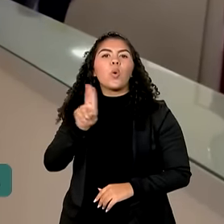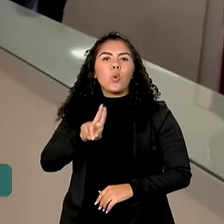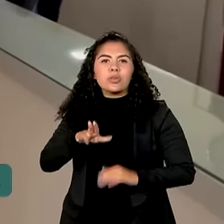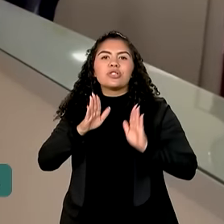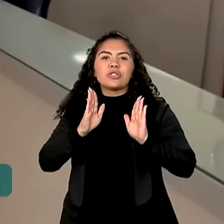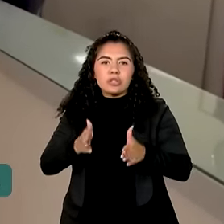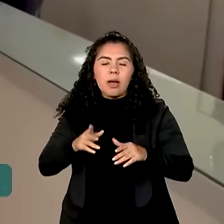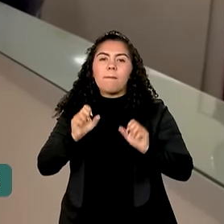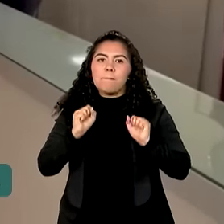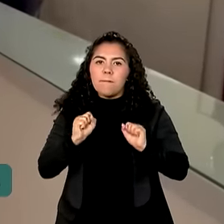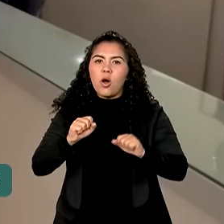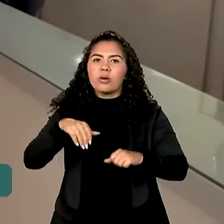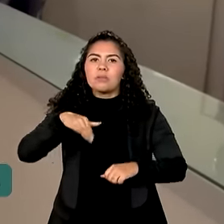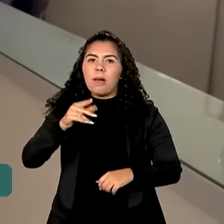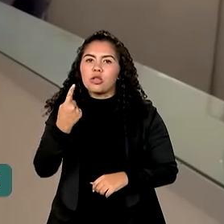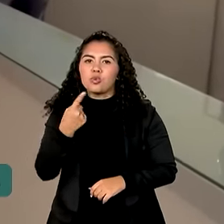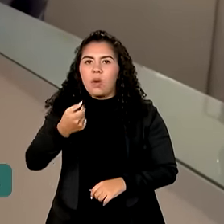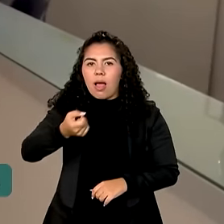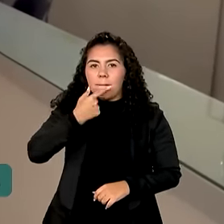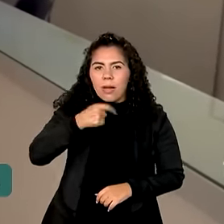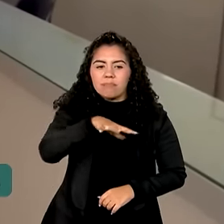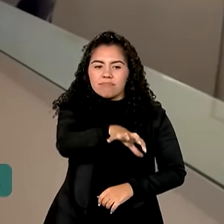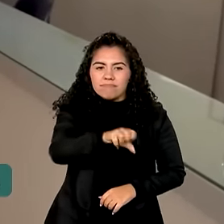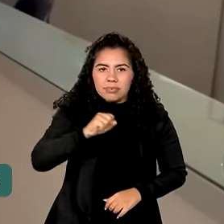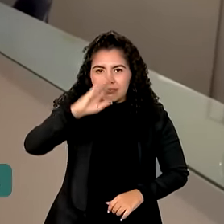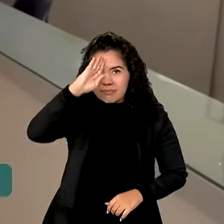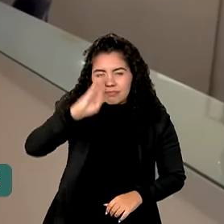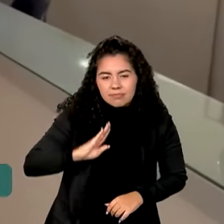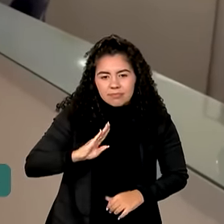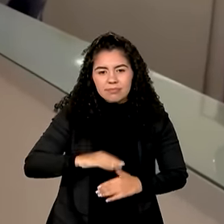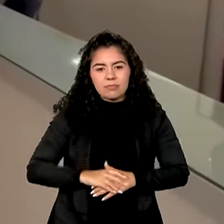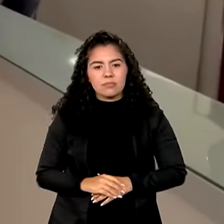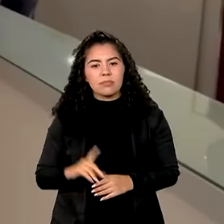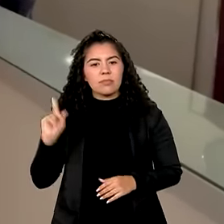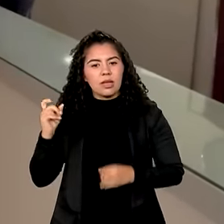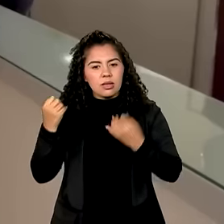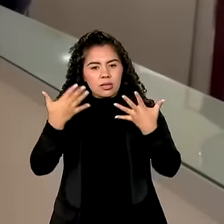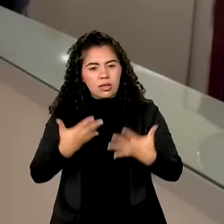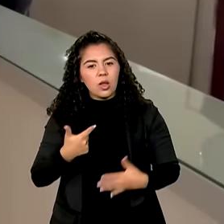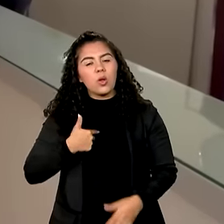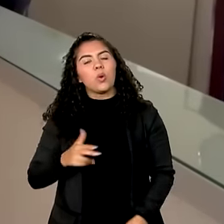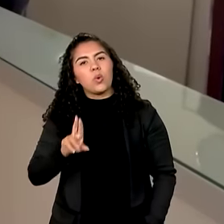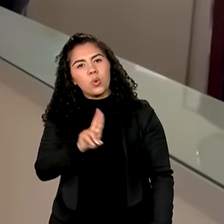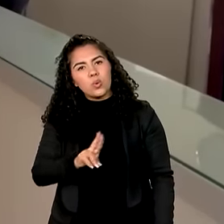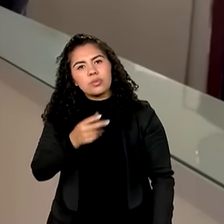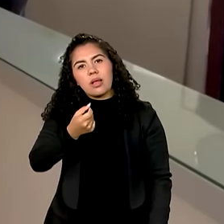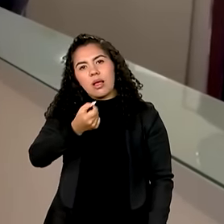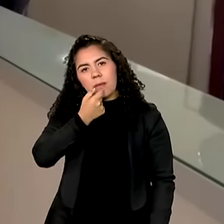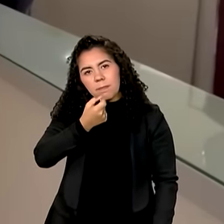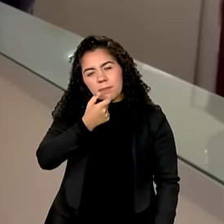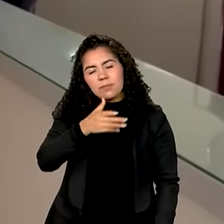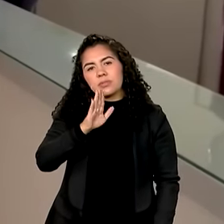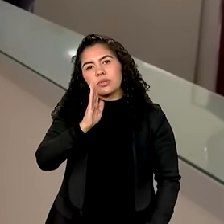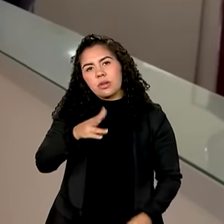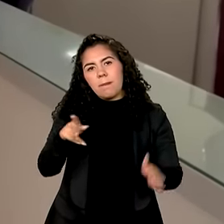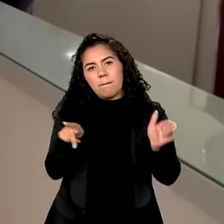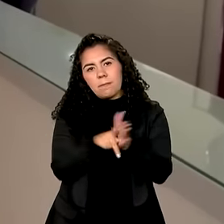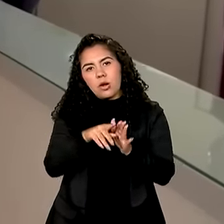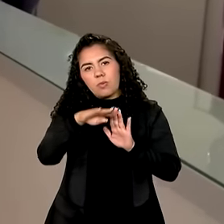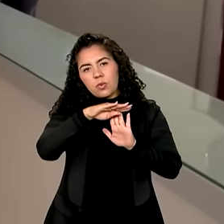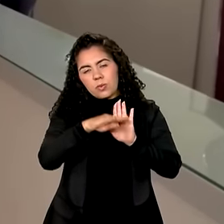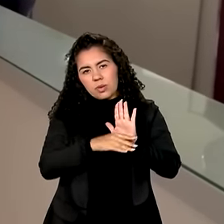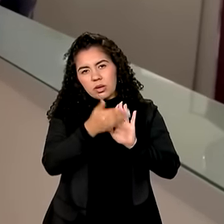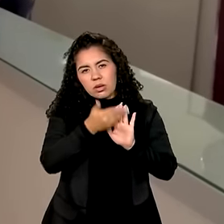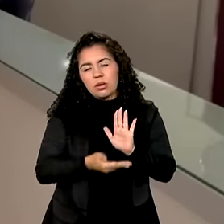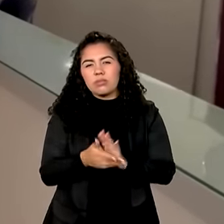retirar mais um medicamento. Eu uso já o medicamento, né, o Farmácia Popular já há algum tempo, o Celosol,